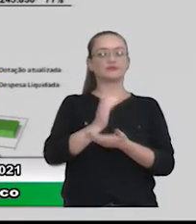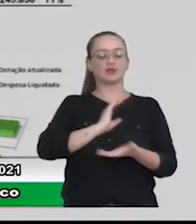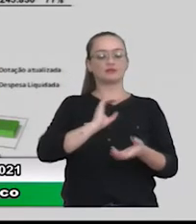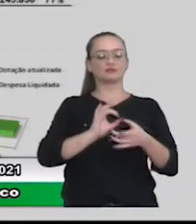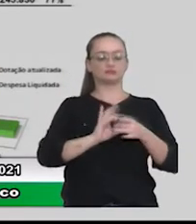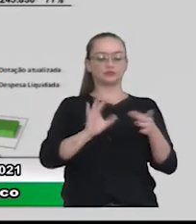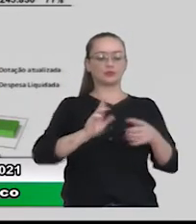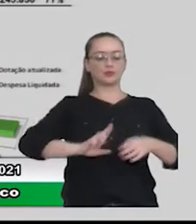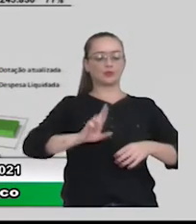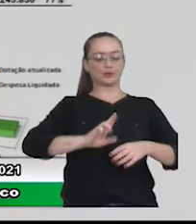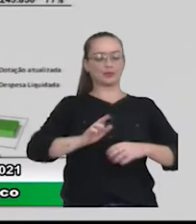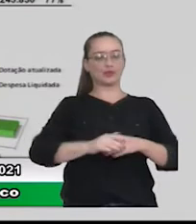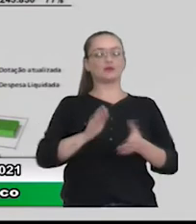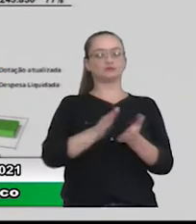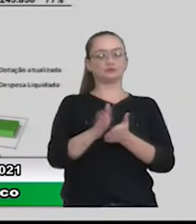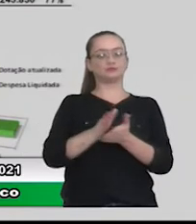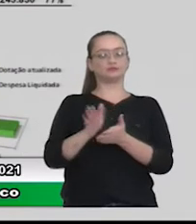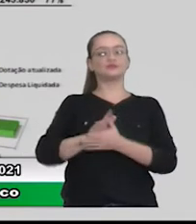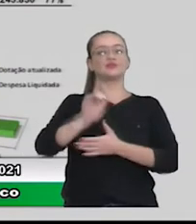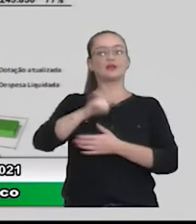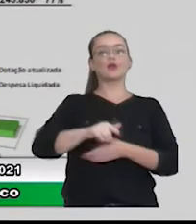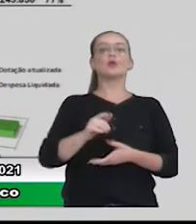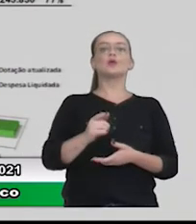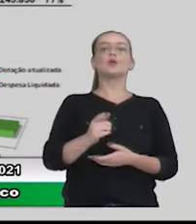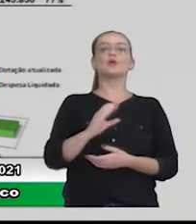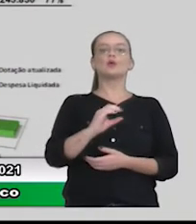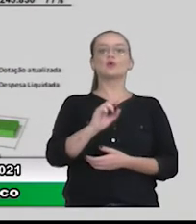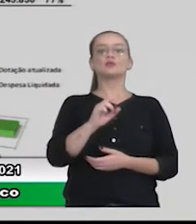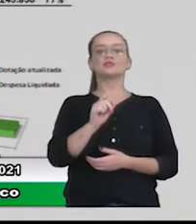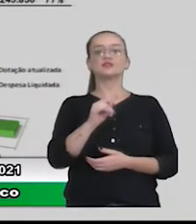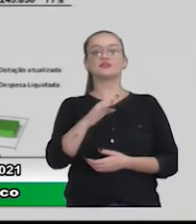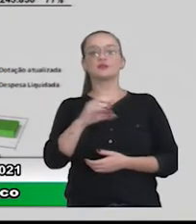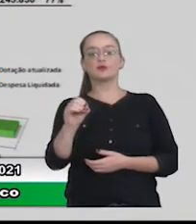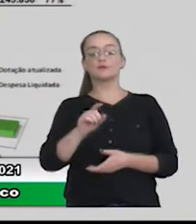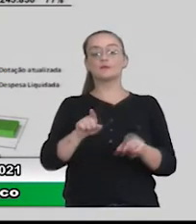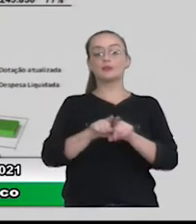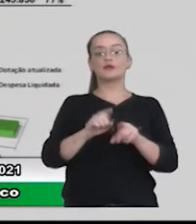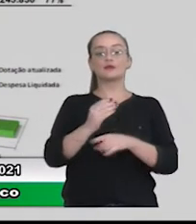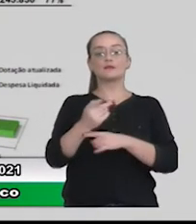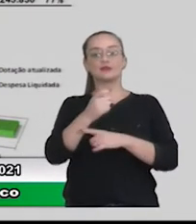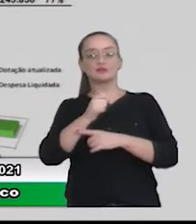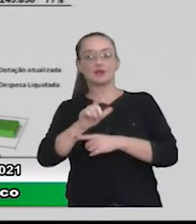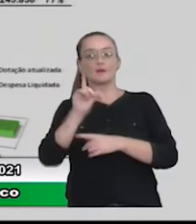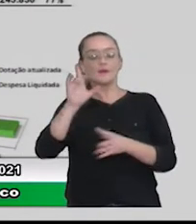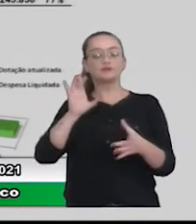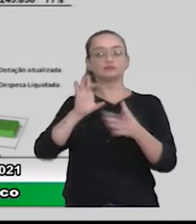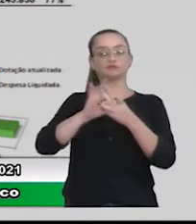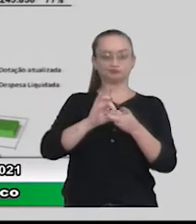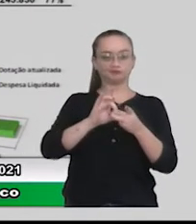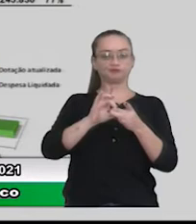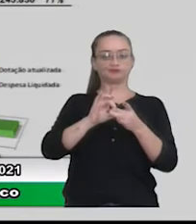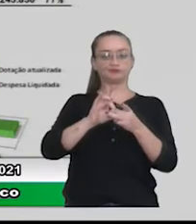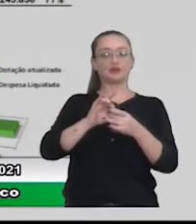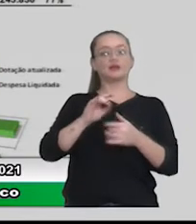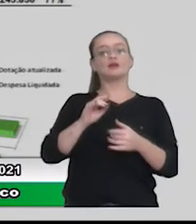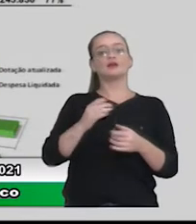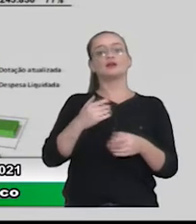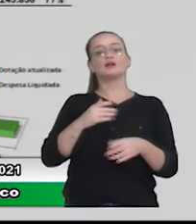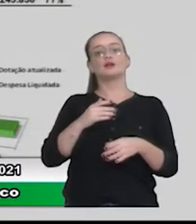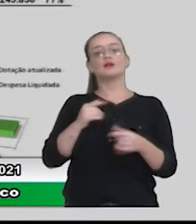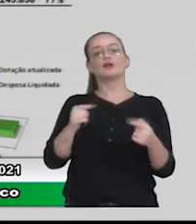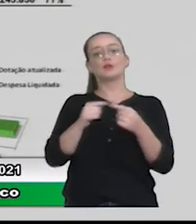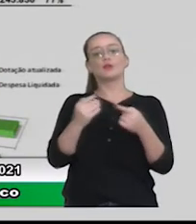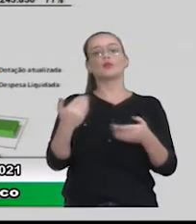correntes, para as despesas correntes, que é o custeio. E as de capital, elas são mais vinculadas. Aí é de acordo com o ingresso. Então, essa a gente